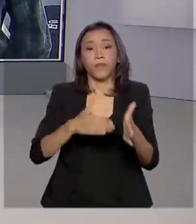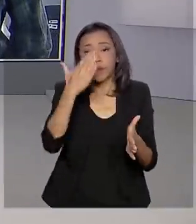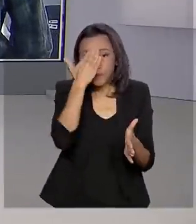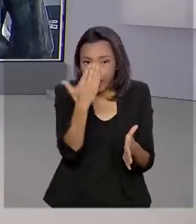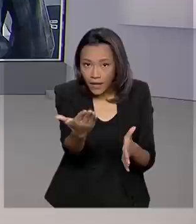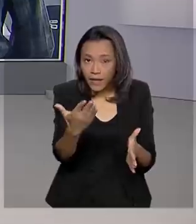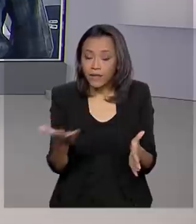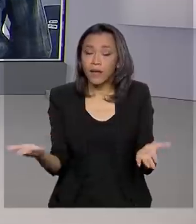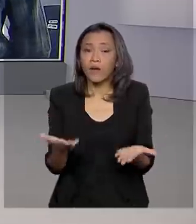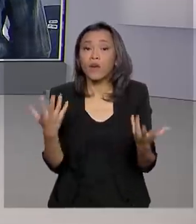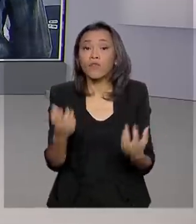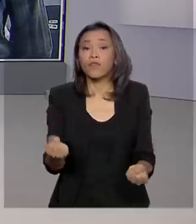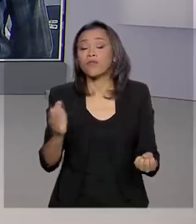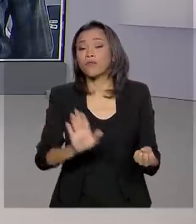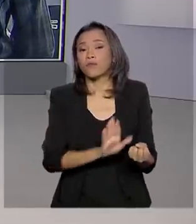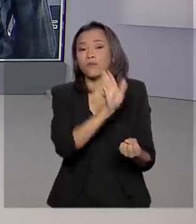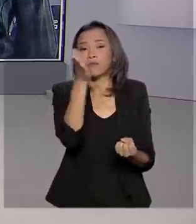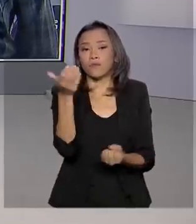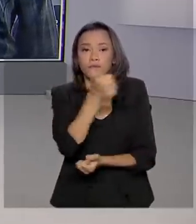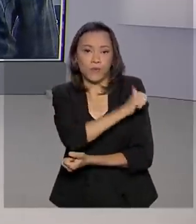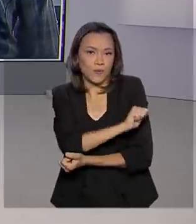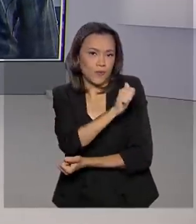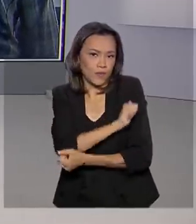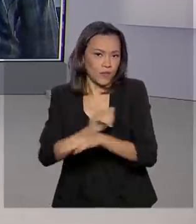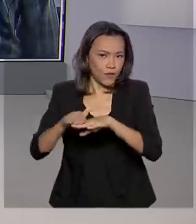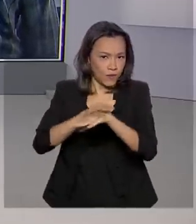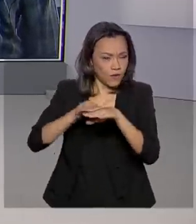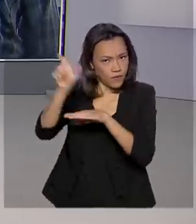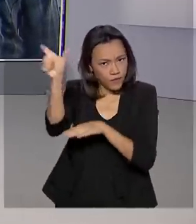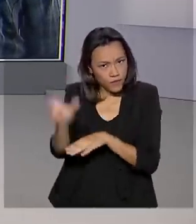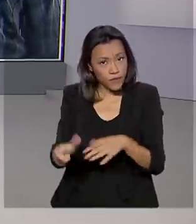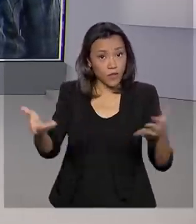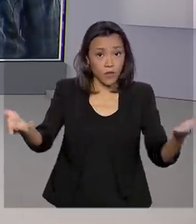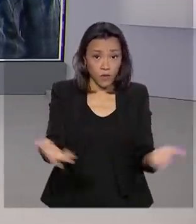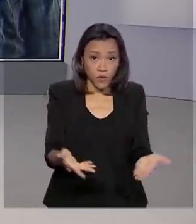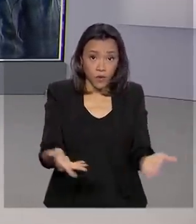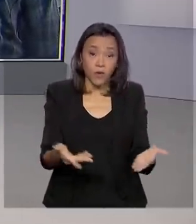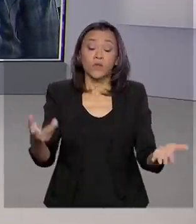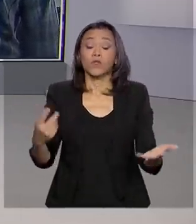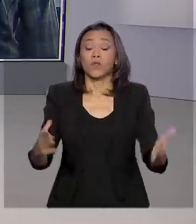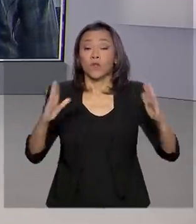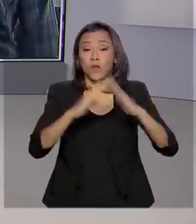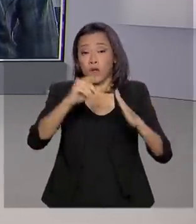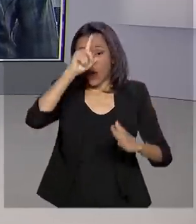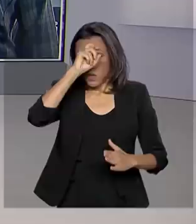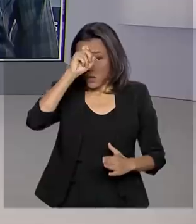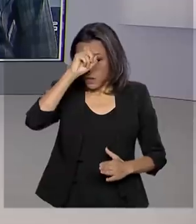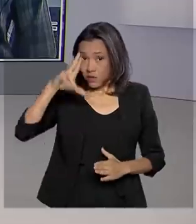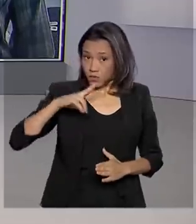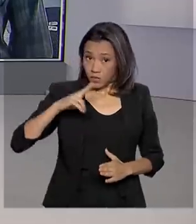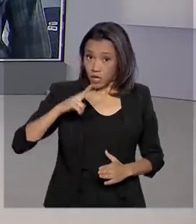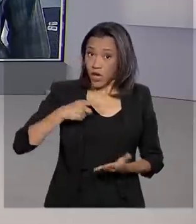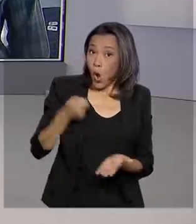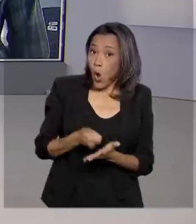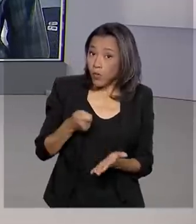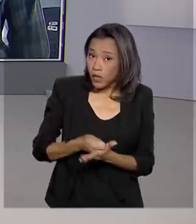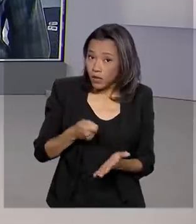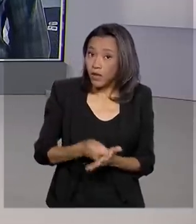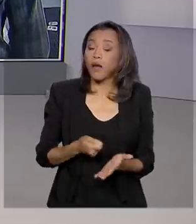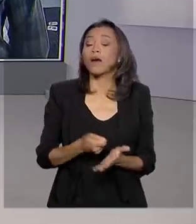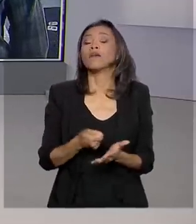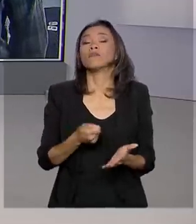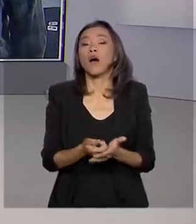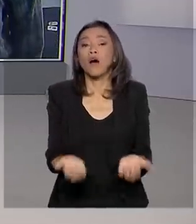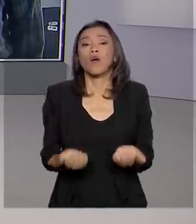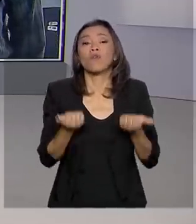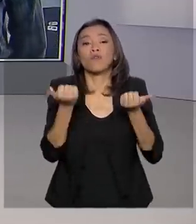informações. Nós vamos agora ao Rio de Janeiro falar com o Tiago Pimenta porque a partir de agora os planos de saúde estão obrigados a cobrir testes para o